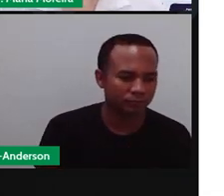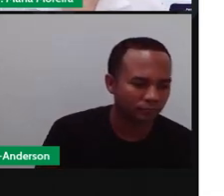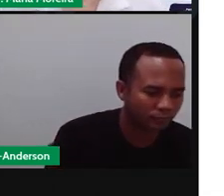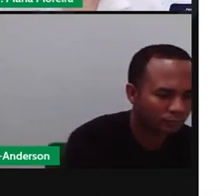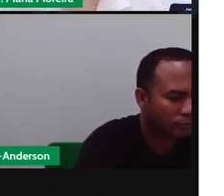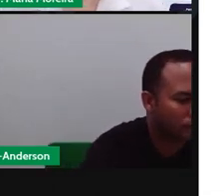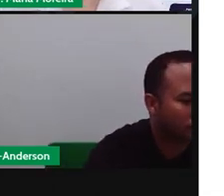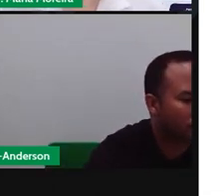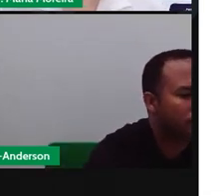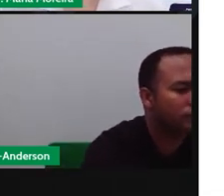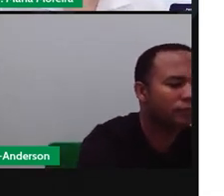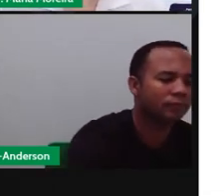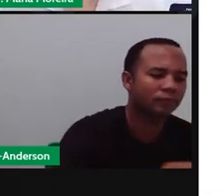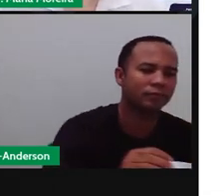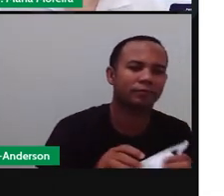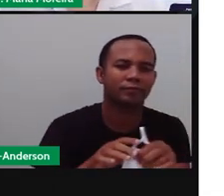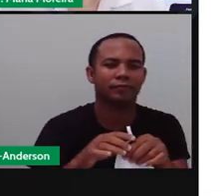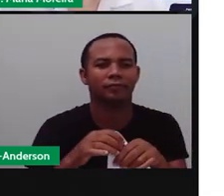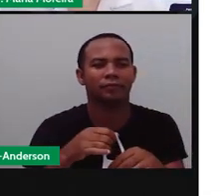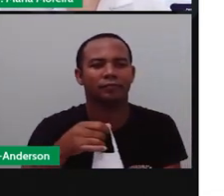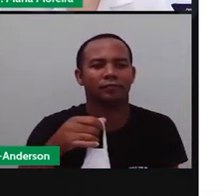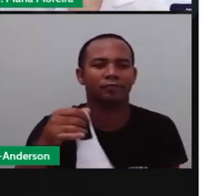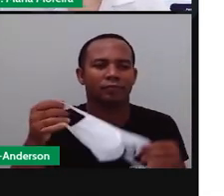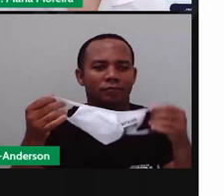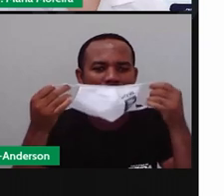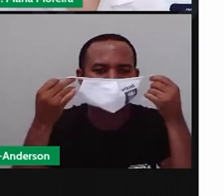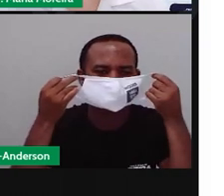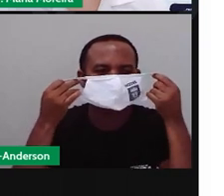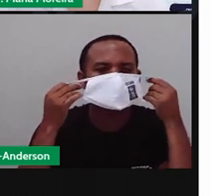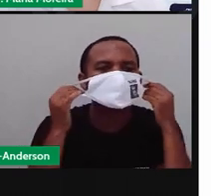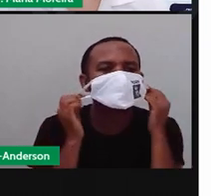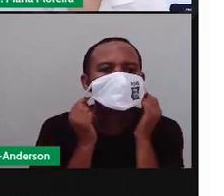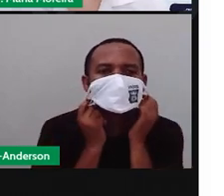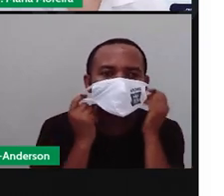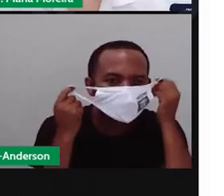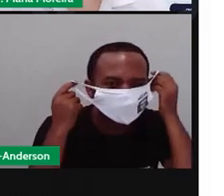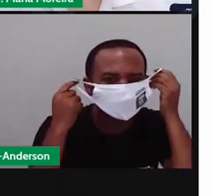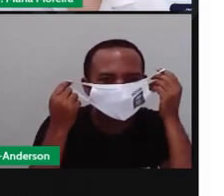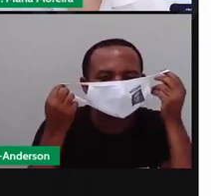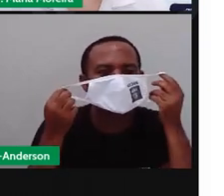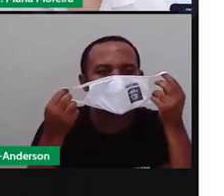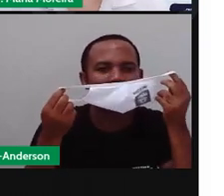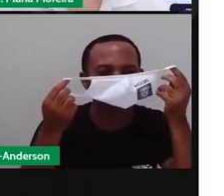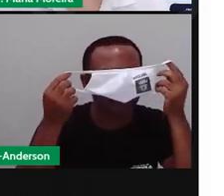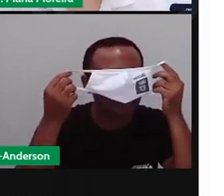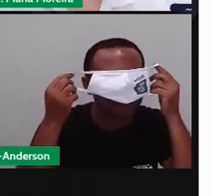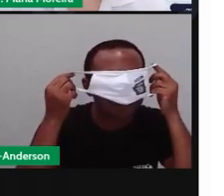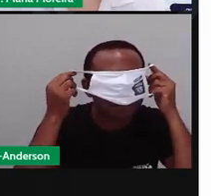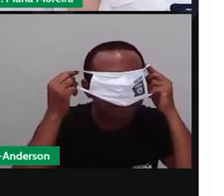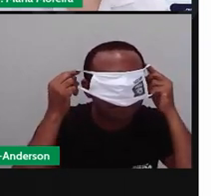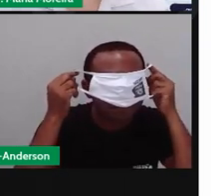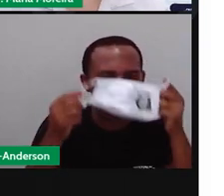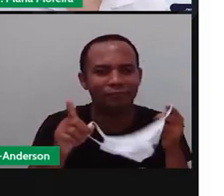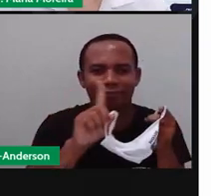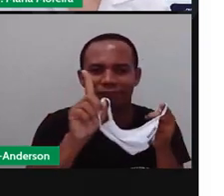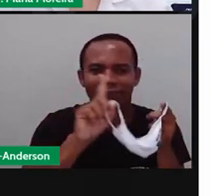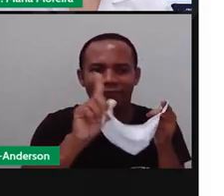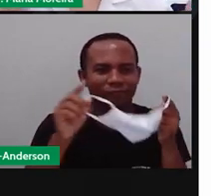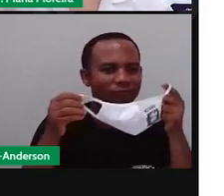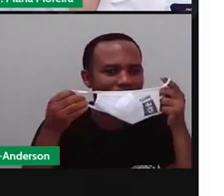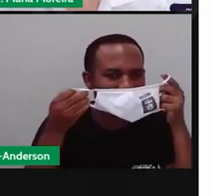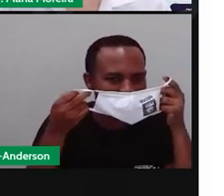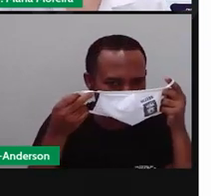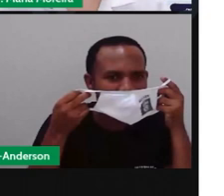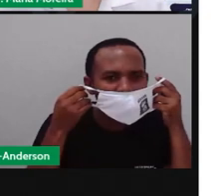Lavem as mãos. Usem álcool em gel, né? Usem máscara. Pratiquem aí o isolamento social. Se possível for.